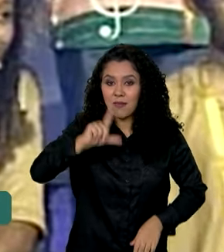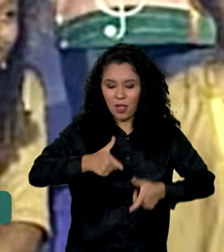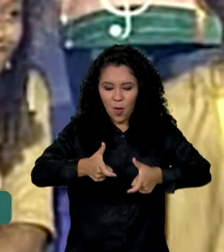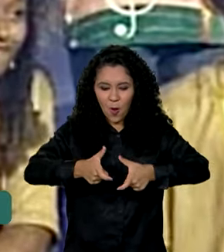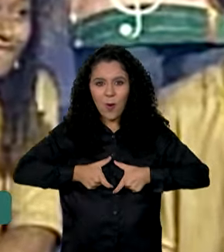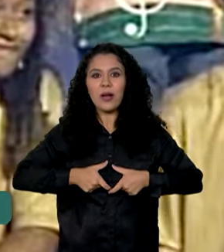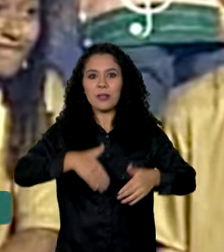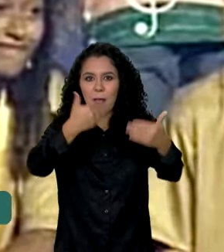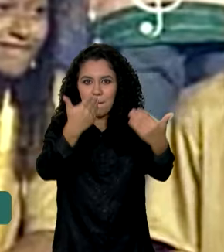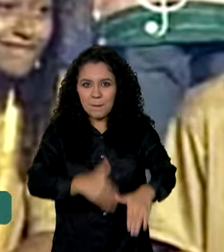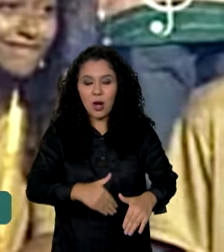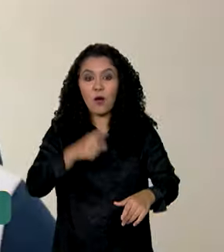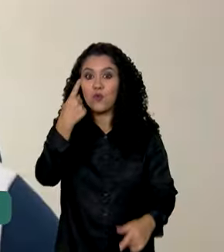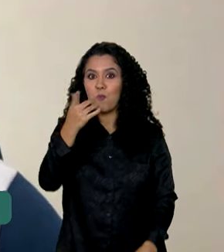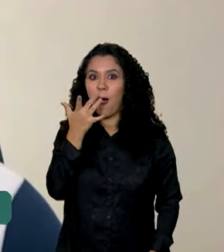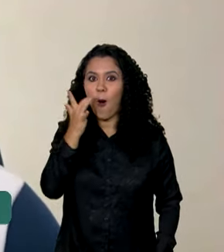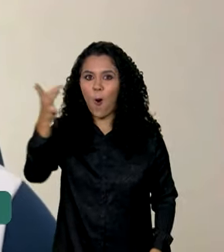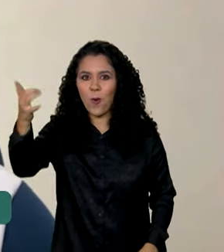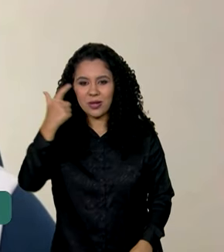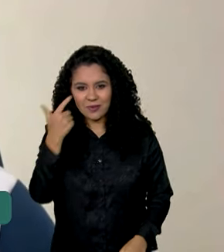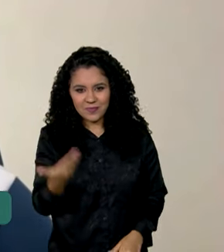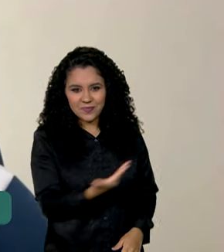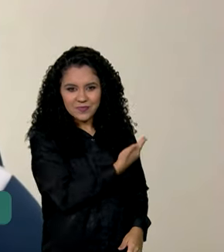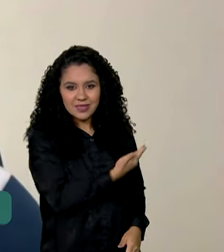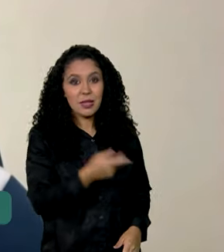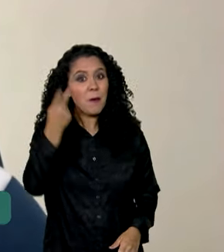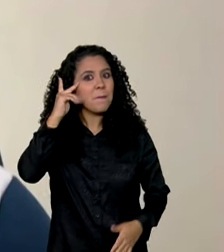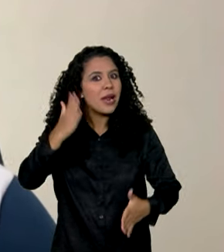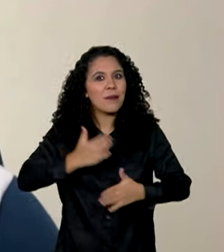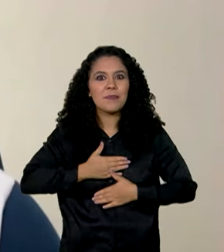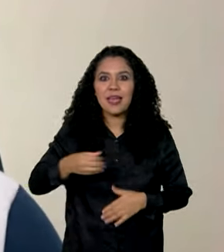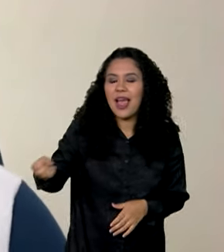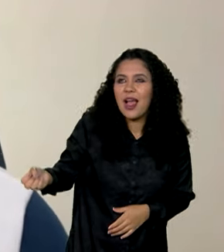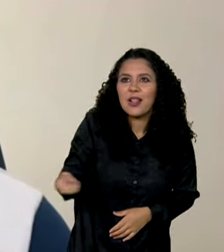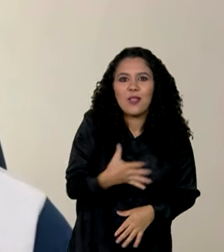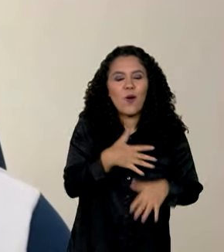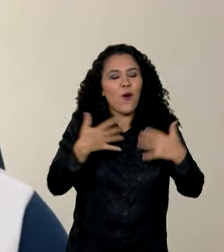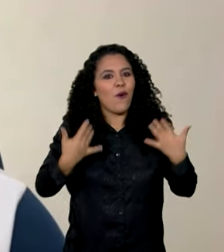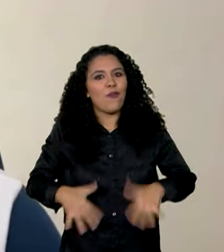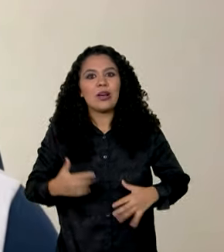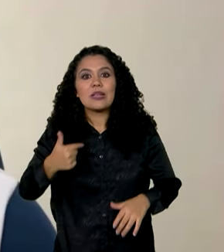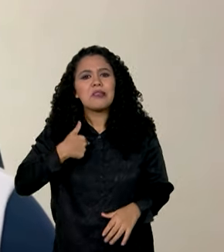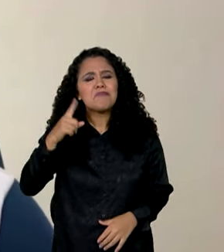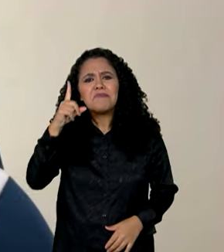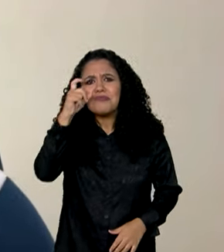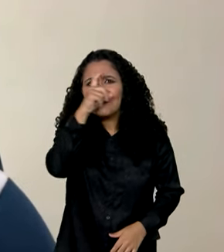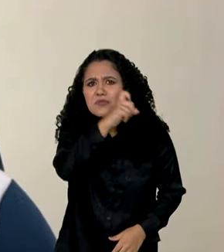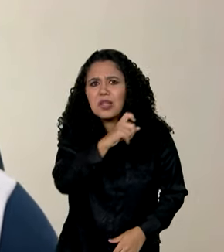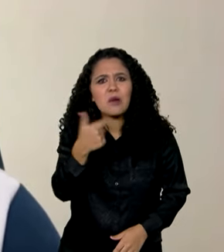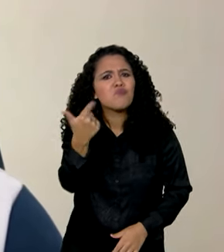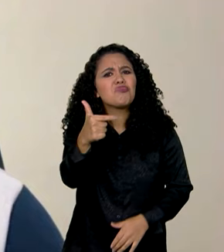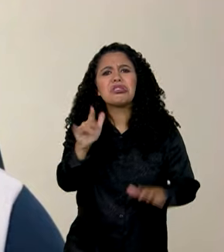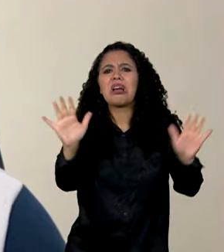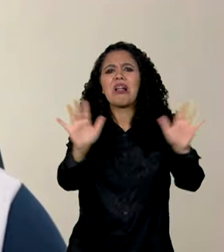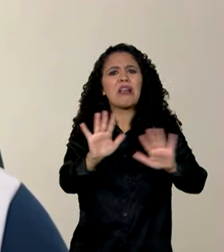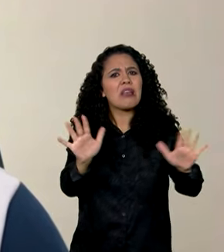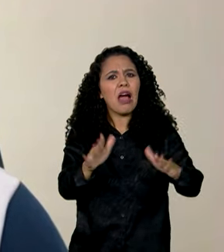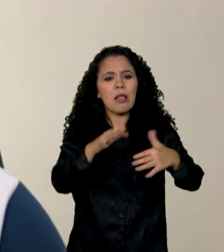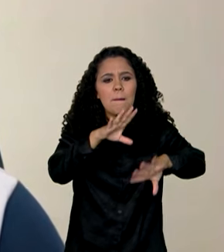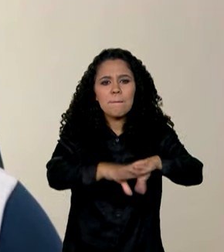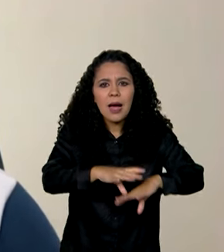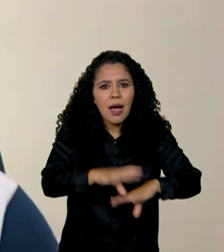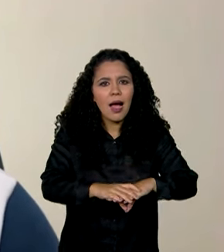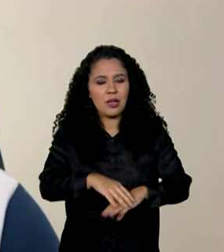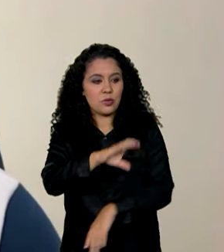UBMEP, uma de ouro. Era o novo mundo para mim, porque eu não tinha dificuldades em matemática, no fundamental, mas eu não